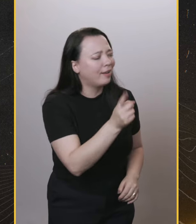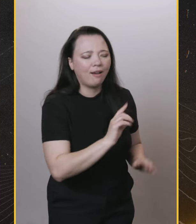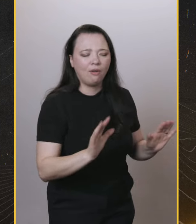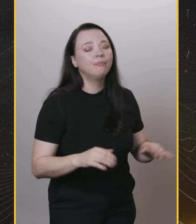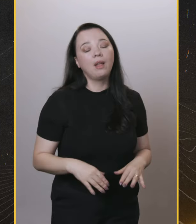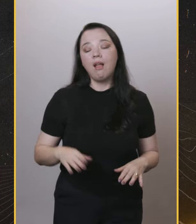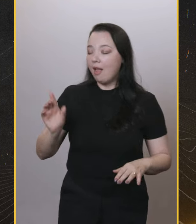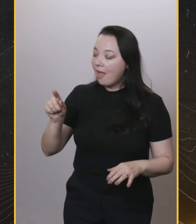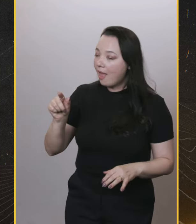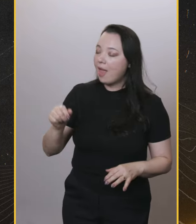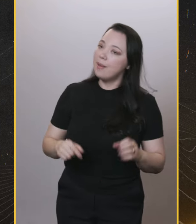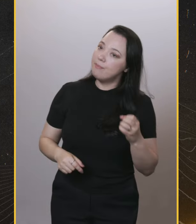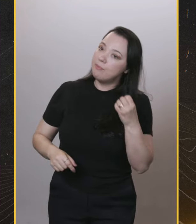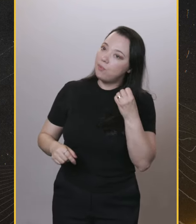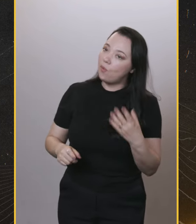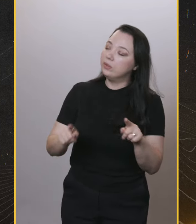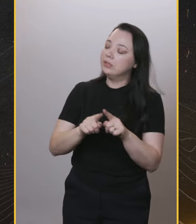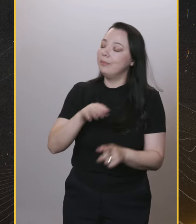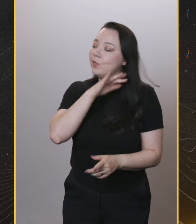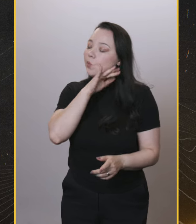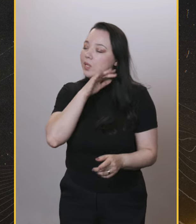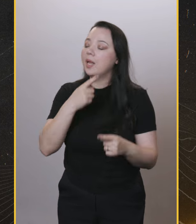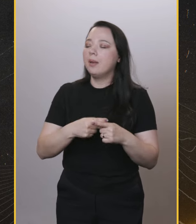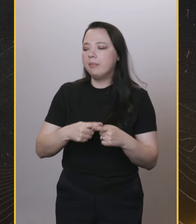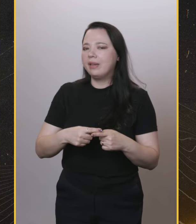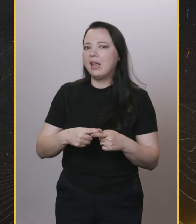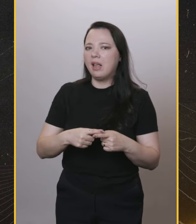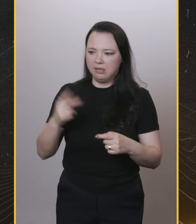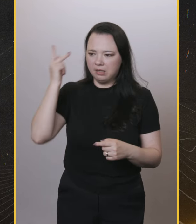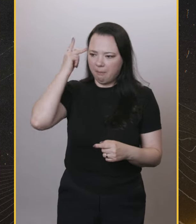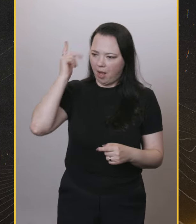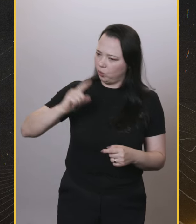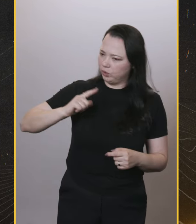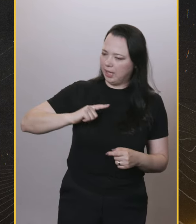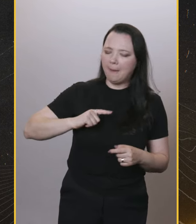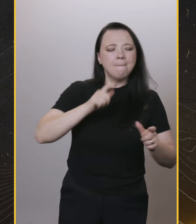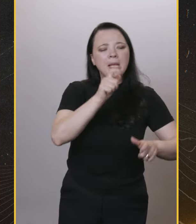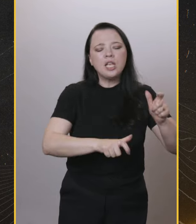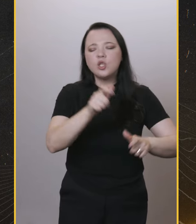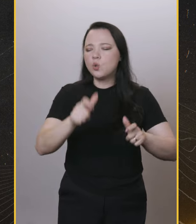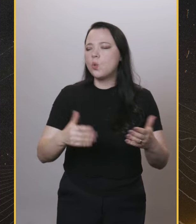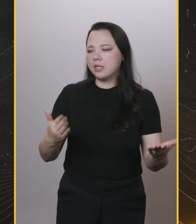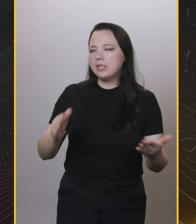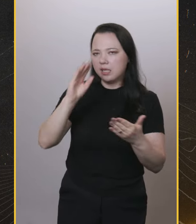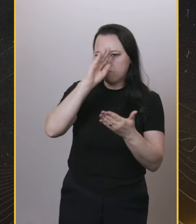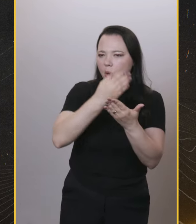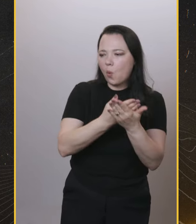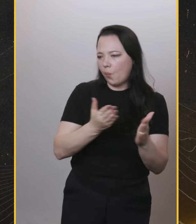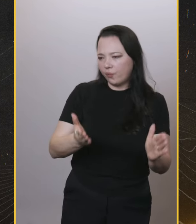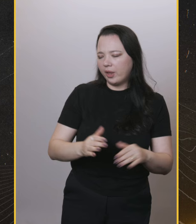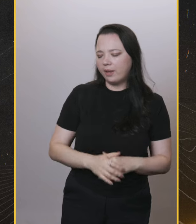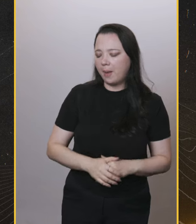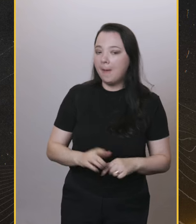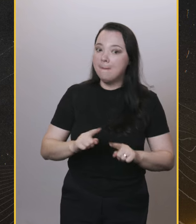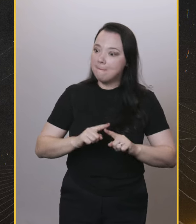especialmente identificado com o Bolsonaro. Bolsonaro, um cara de esquerda. Lógico que não, caraca. Isso é bom e ruim, no fim das